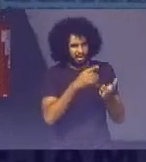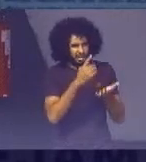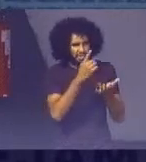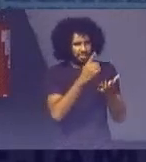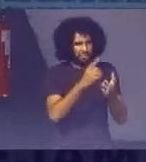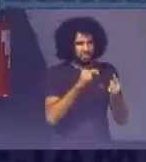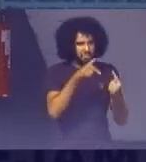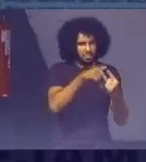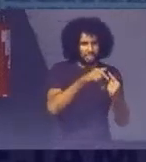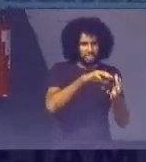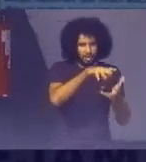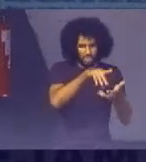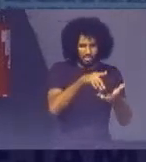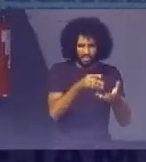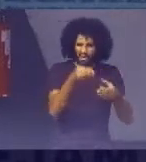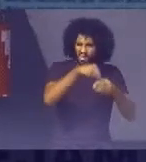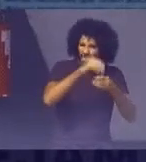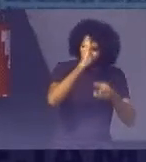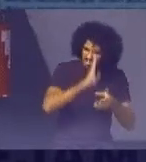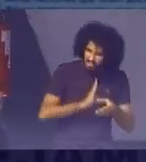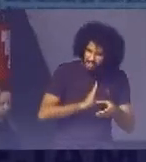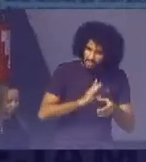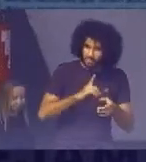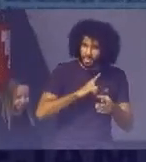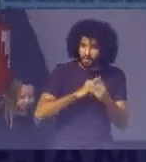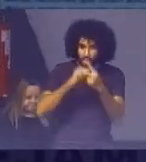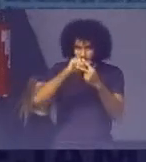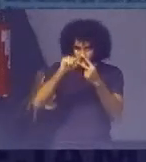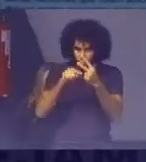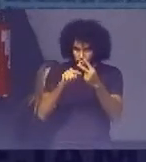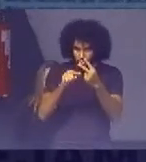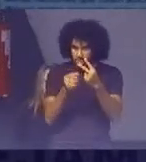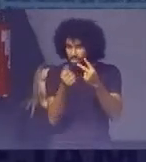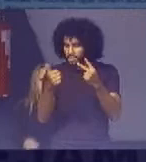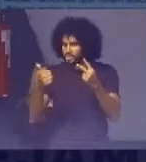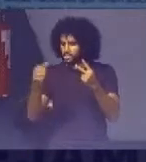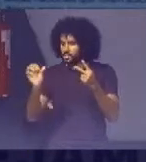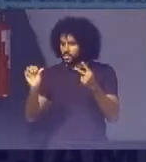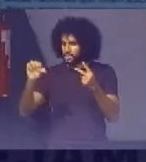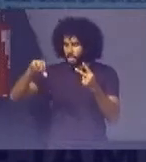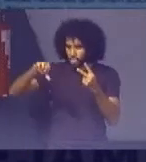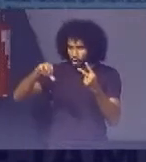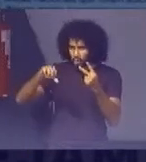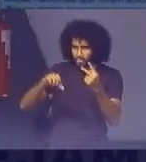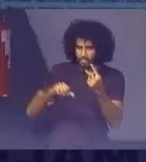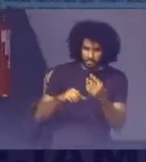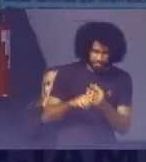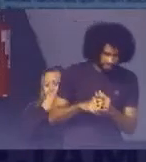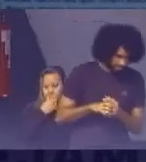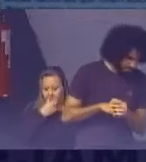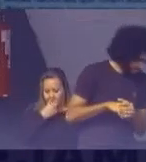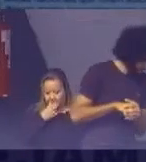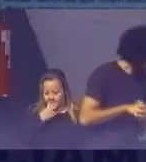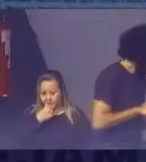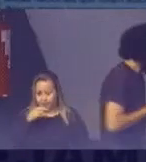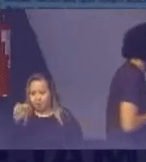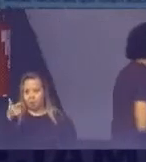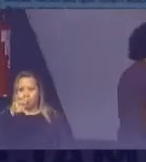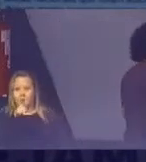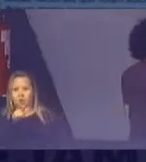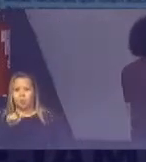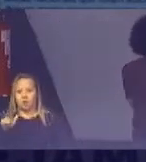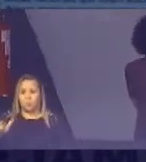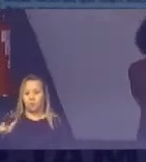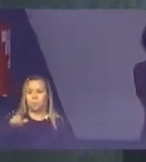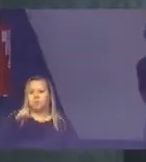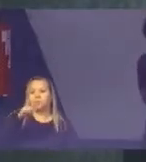se aplica Ao Brasil Então duas delas Duas das 169 metas Uma está no ODS-8 Outra no ODS-13 Não tem